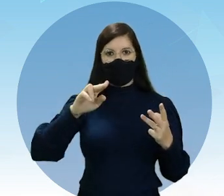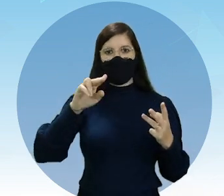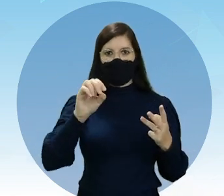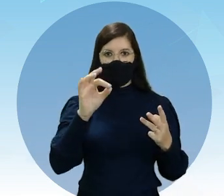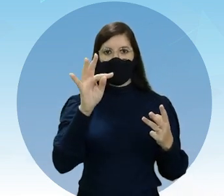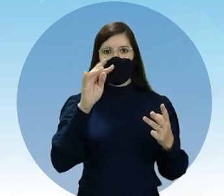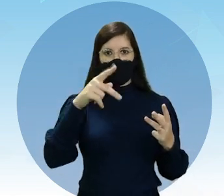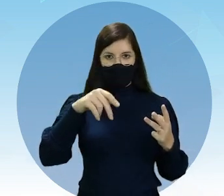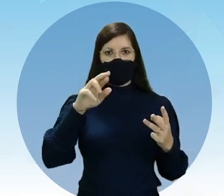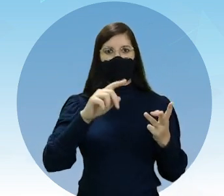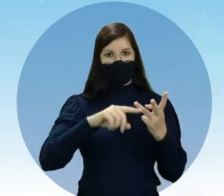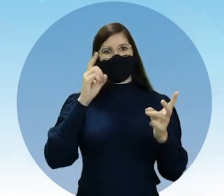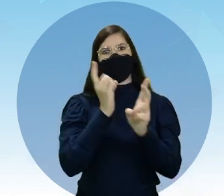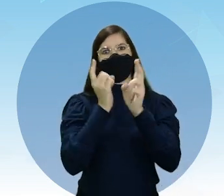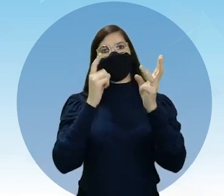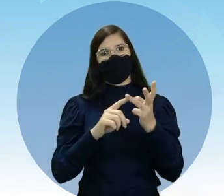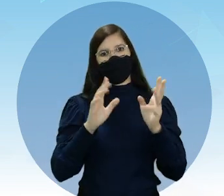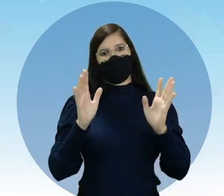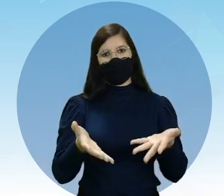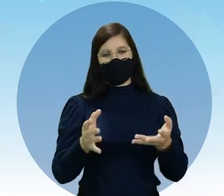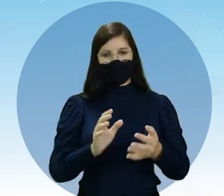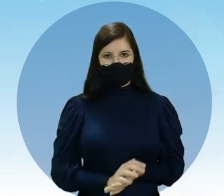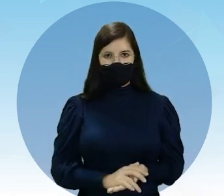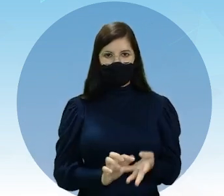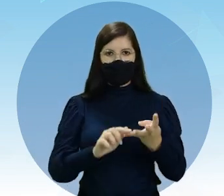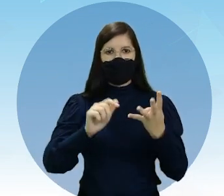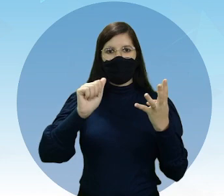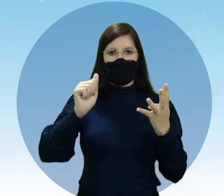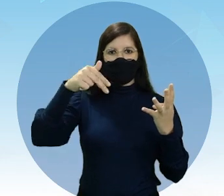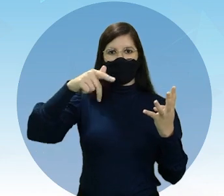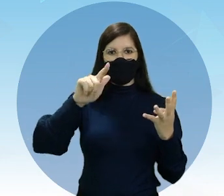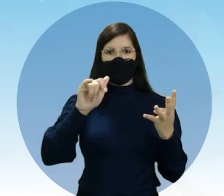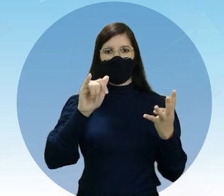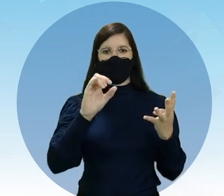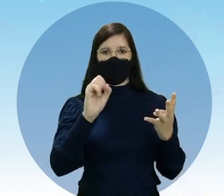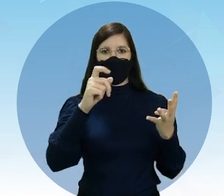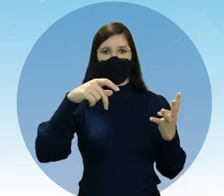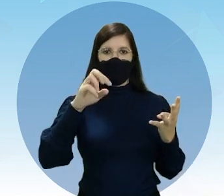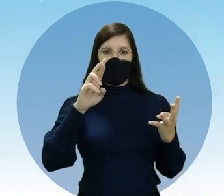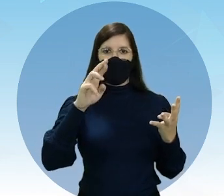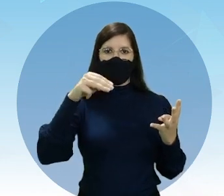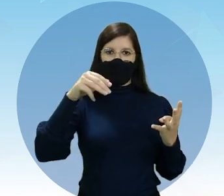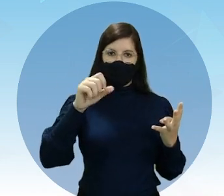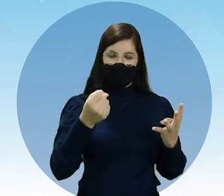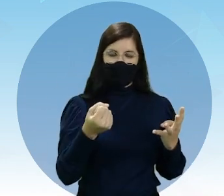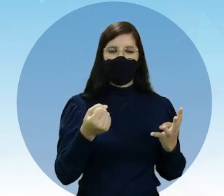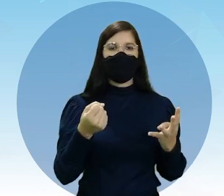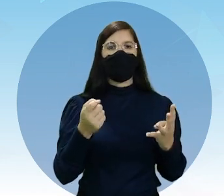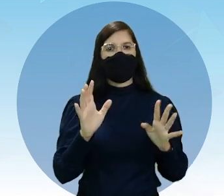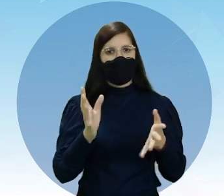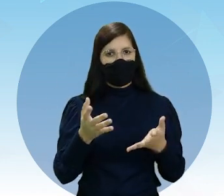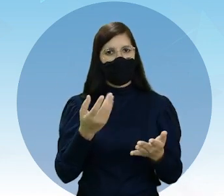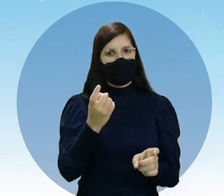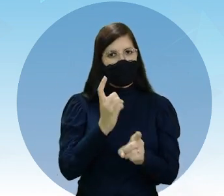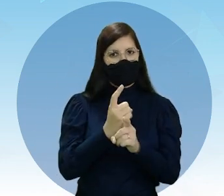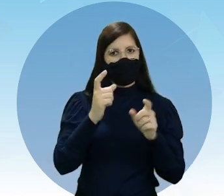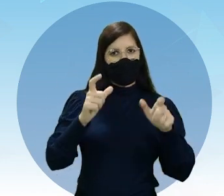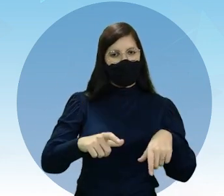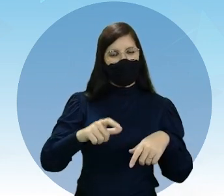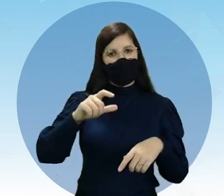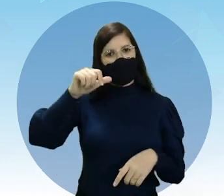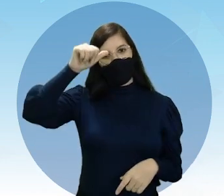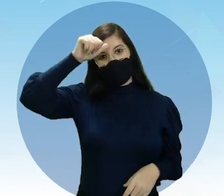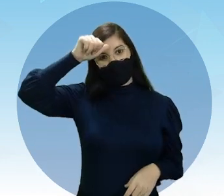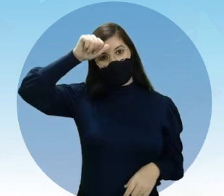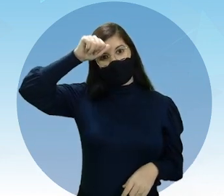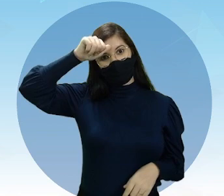Glosopteres, e tem também a Angiospermas. Bom, isso daí ele encontrou em regiões da África